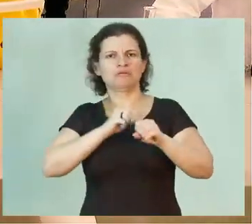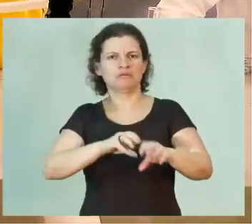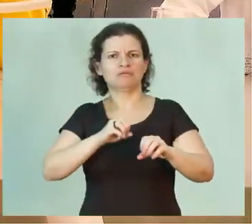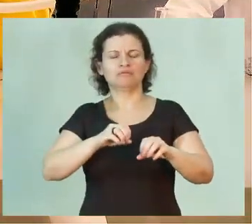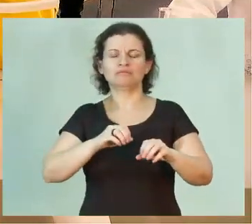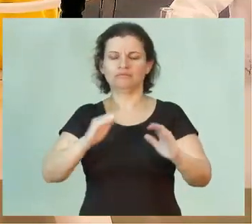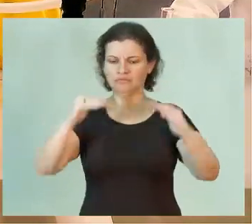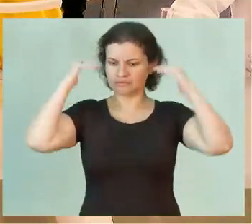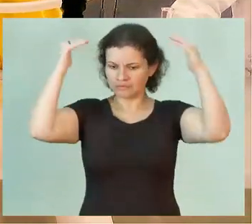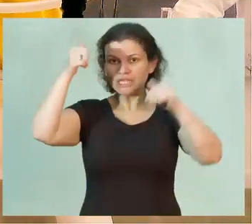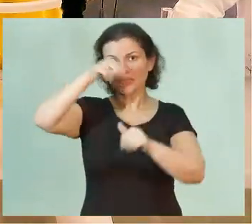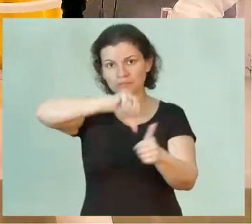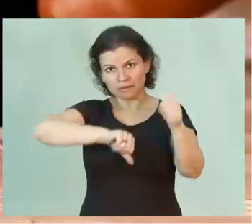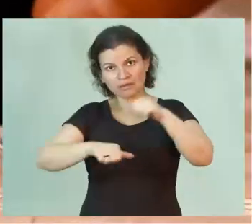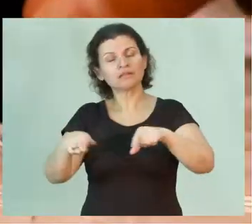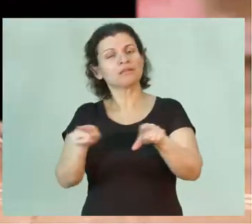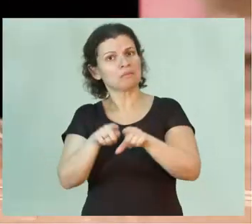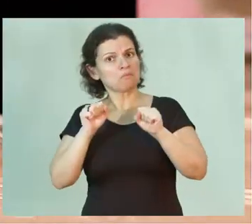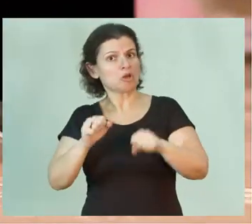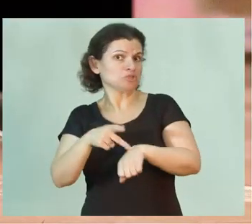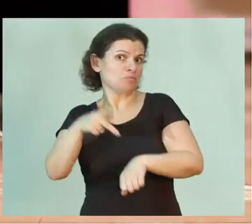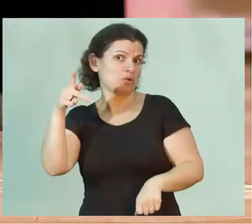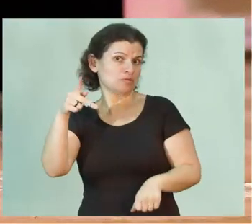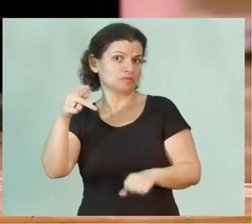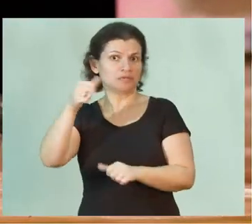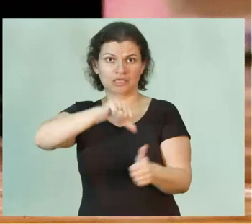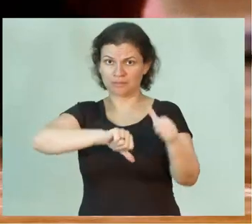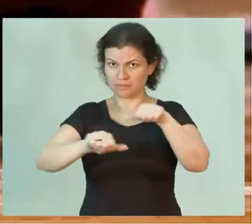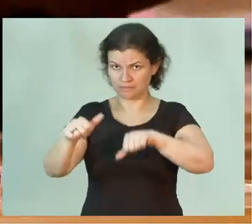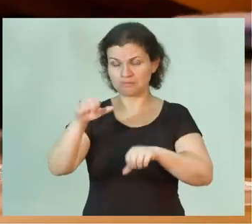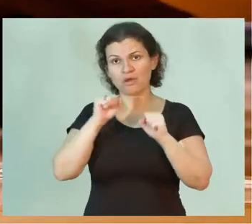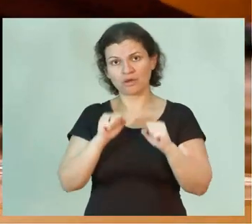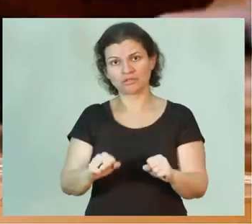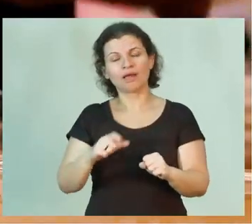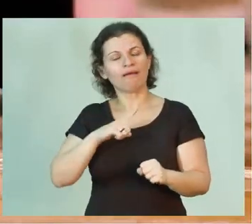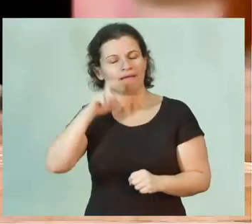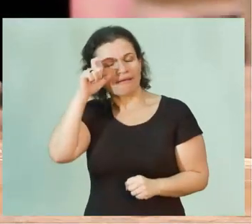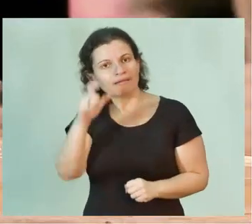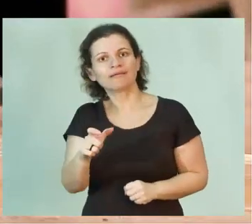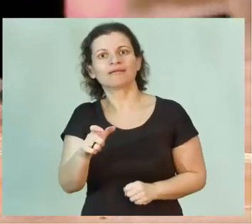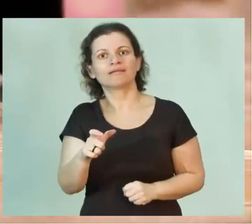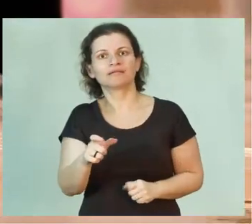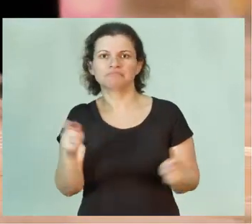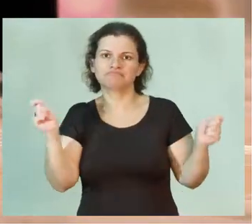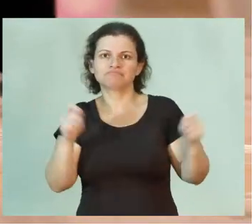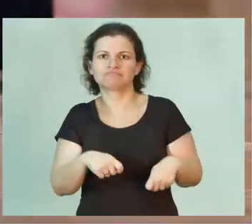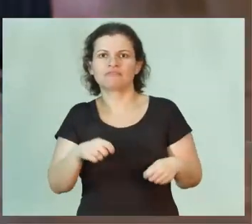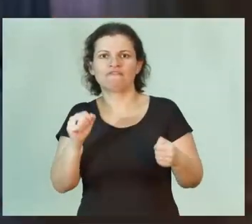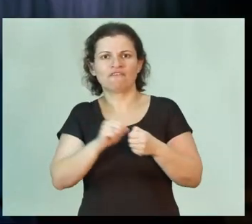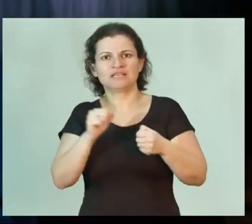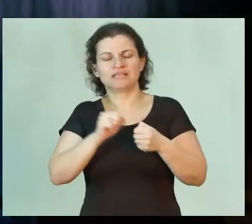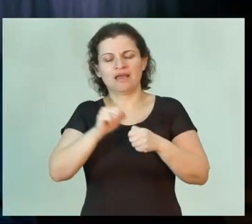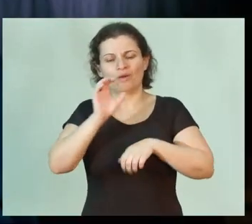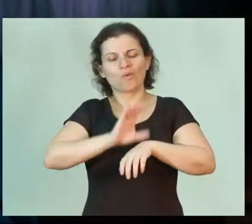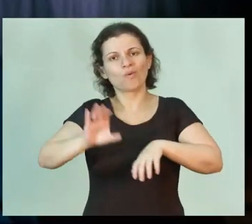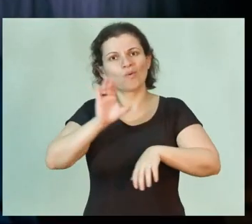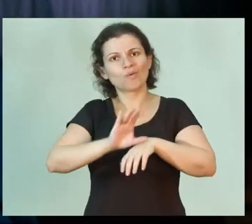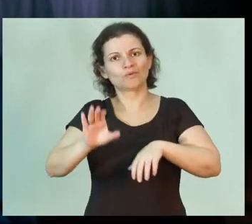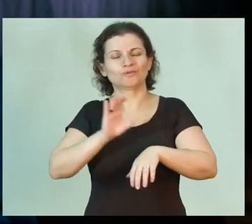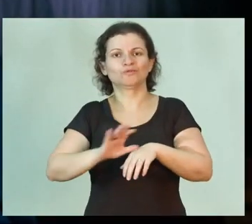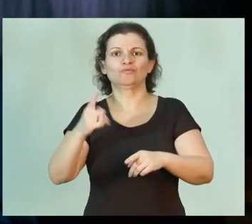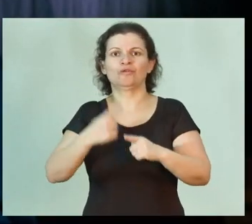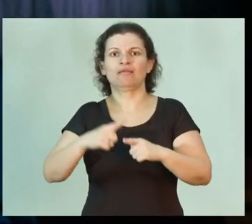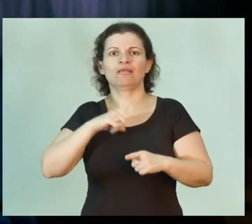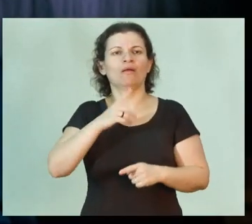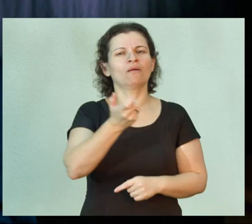química e depois também pode fazer pós-graduação em química. Então, é bem interessante poder fazer os nossos cursos, porque a gente tem